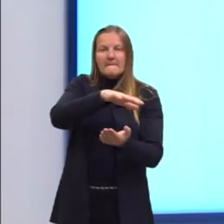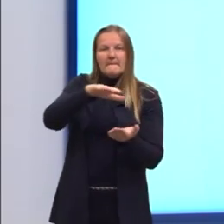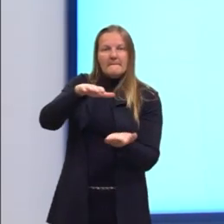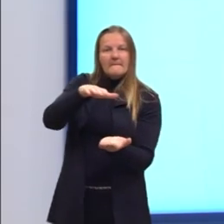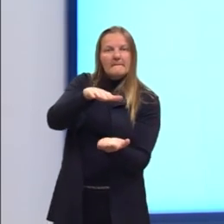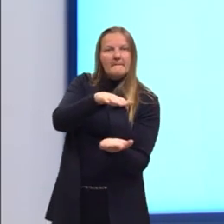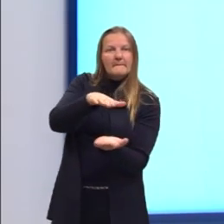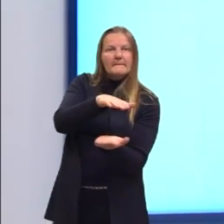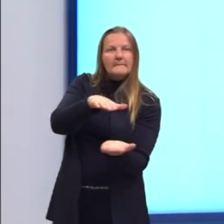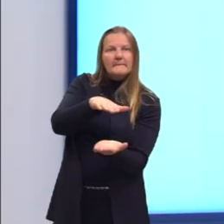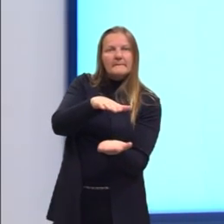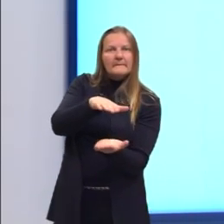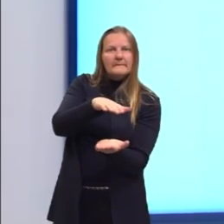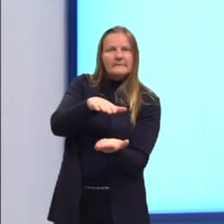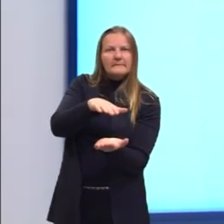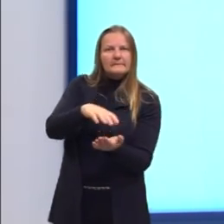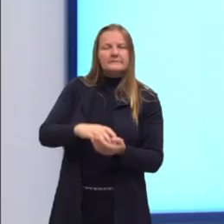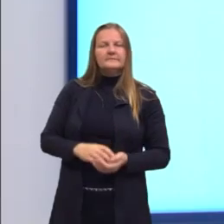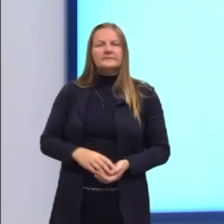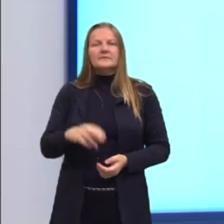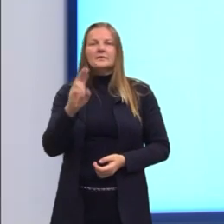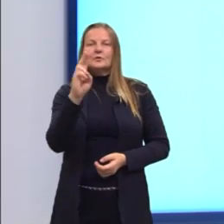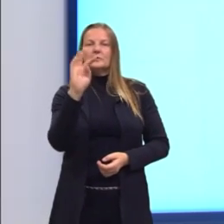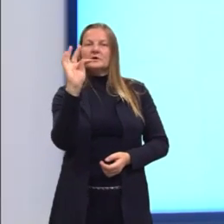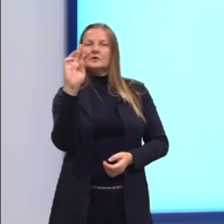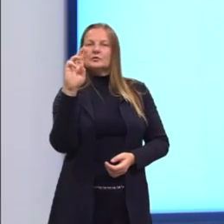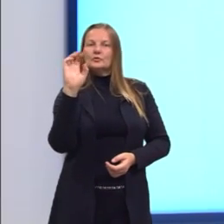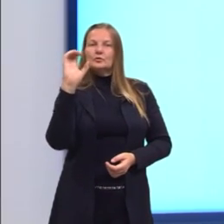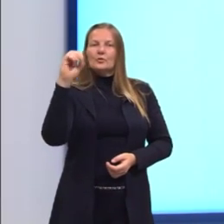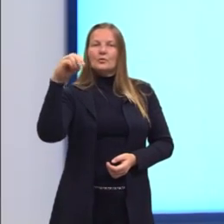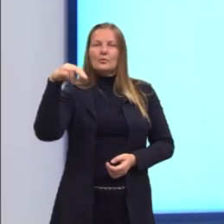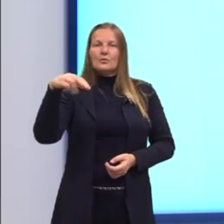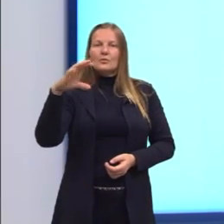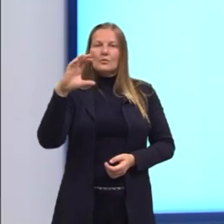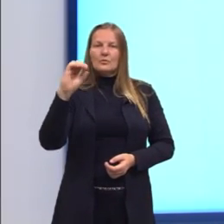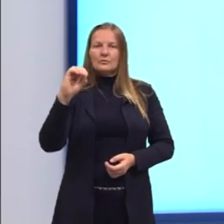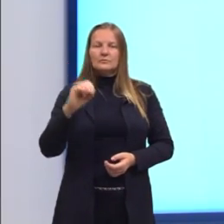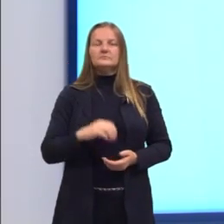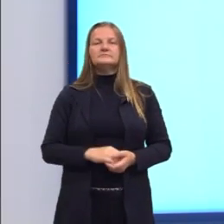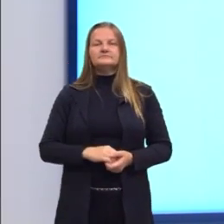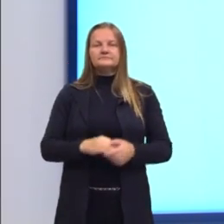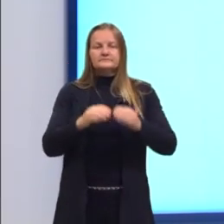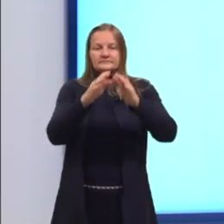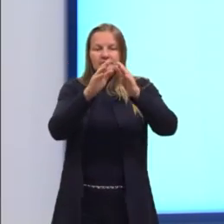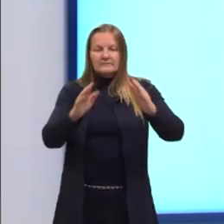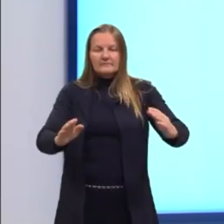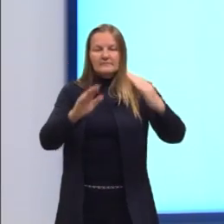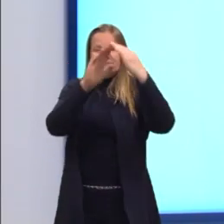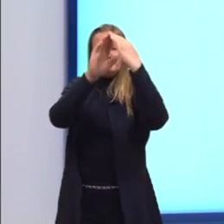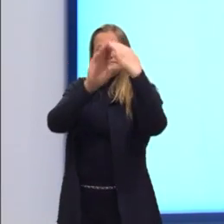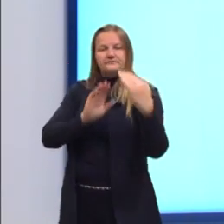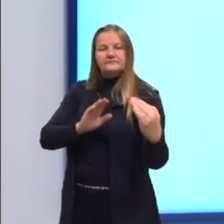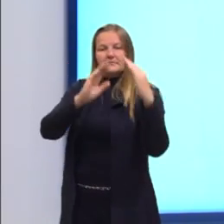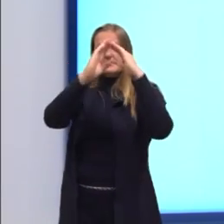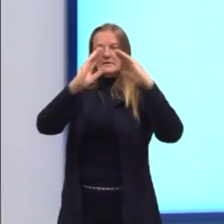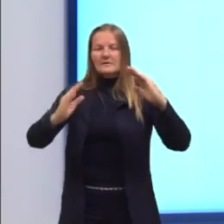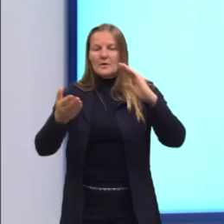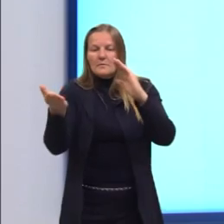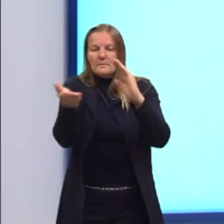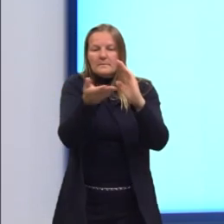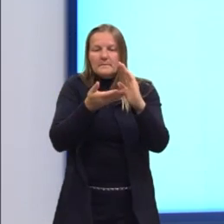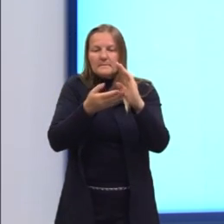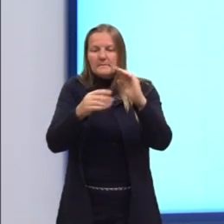Então, resta essa figura que é chamada de tronco. Então, no tronco da pirâmide, com base retangular,